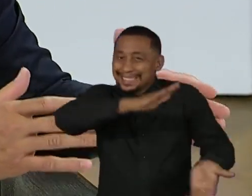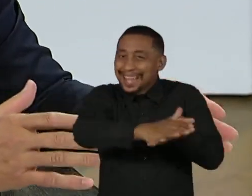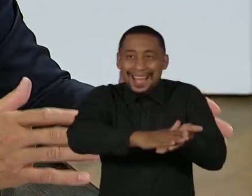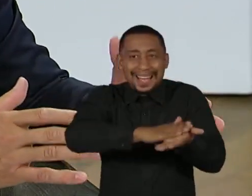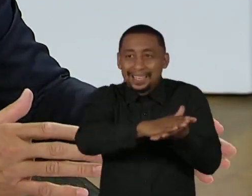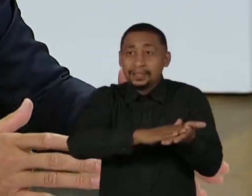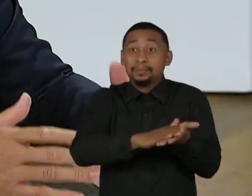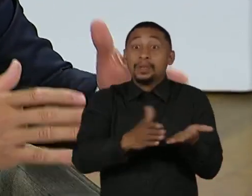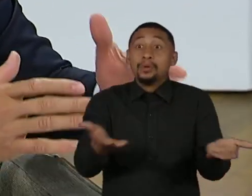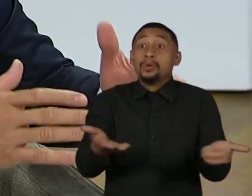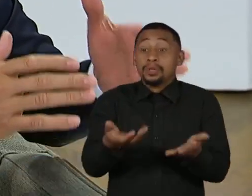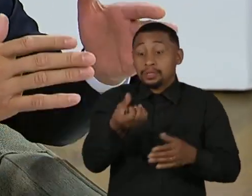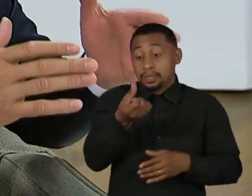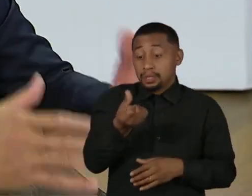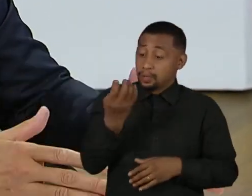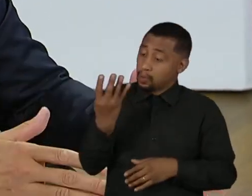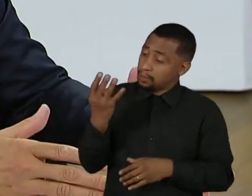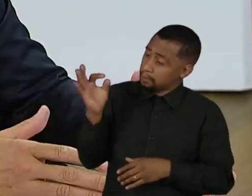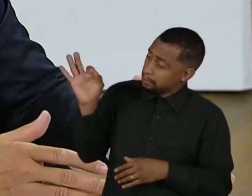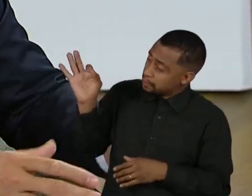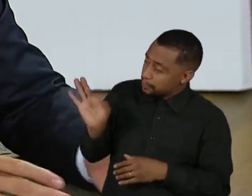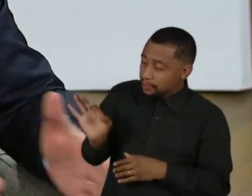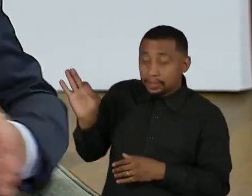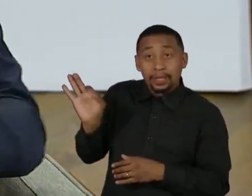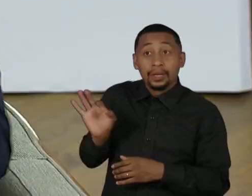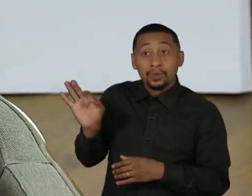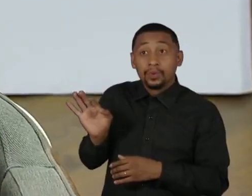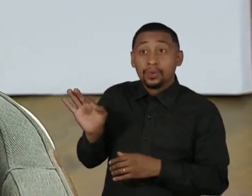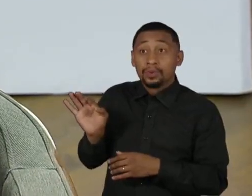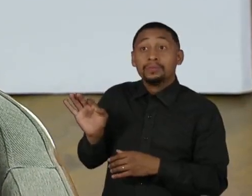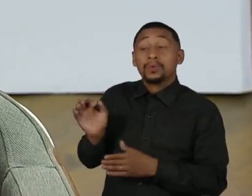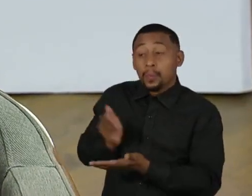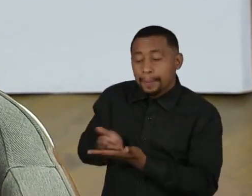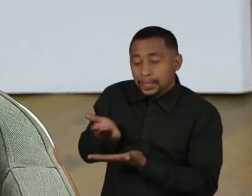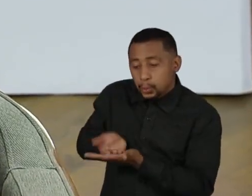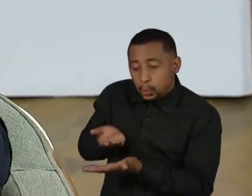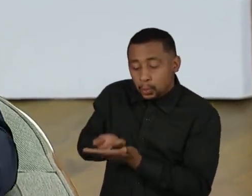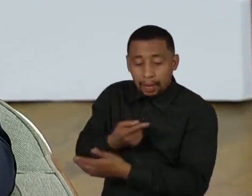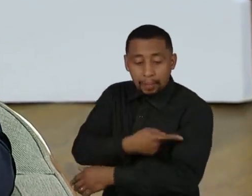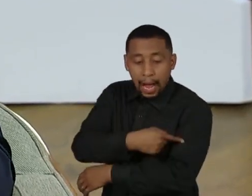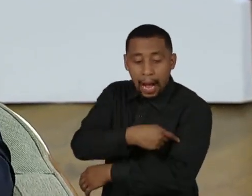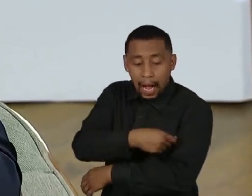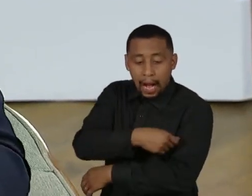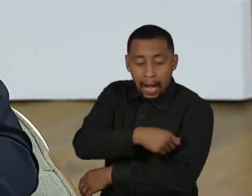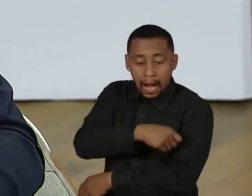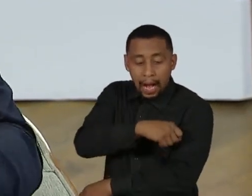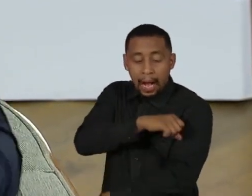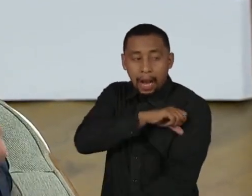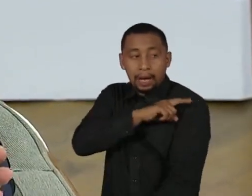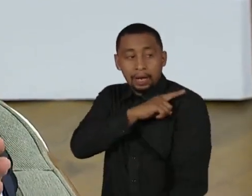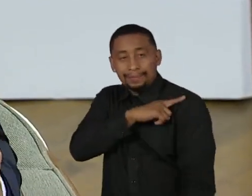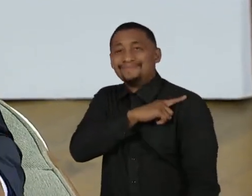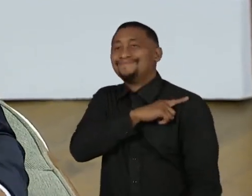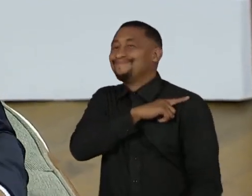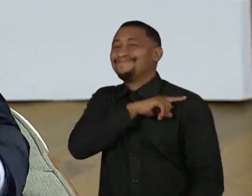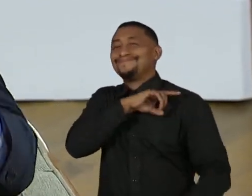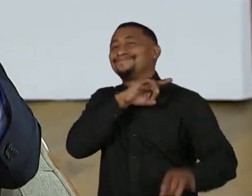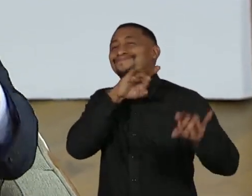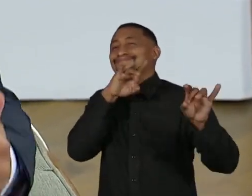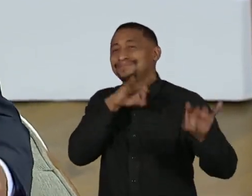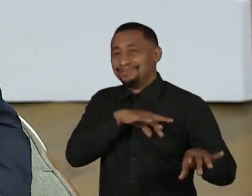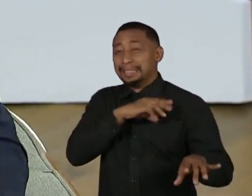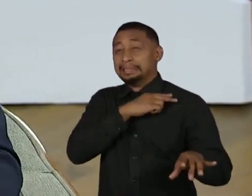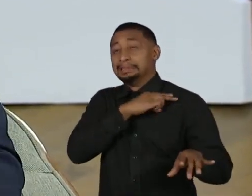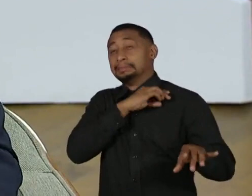64% dos alunos que entram no ensino fundamental terminam no ensino médio. A evasão, a reprovação, ela é enorme. Então,